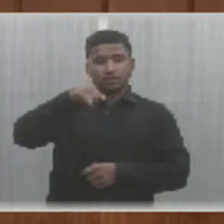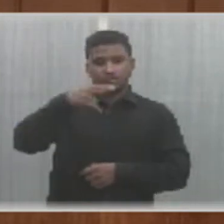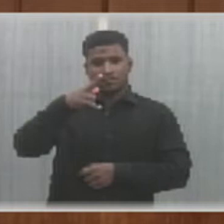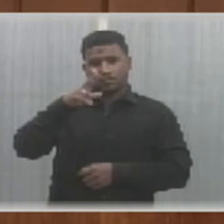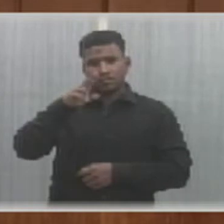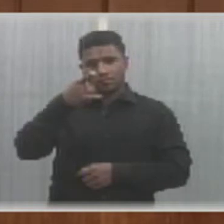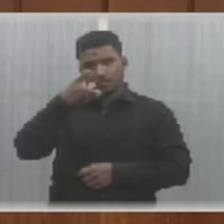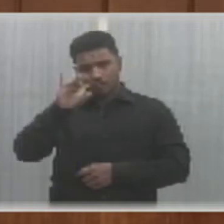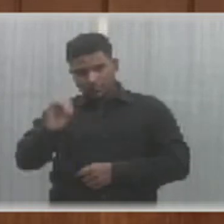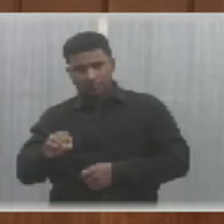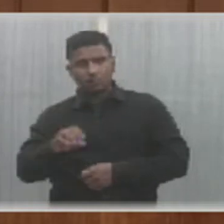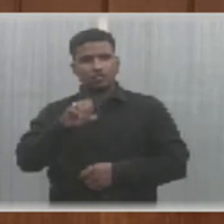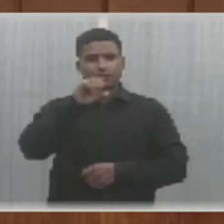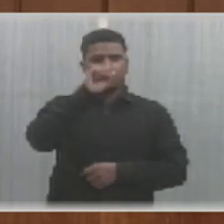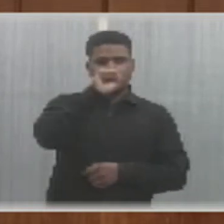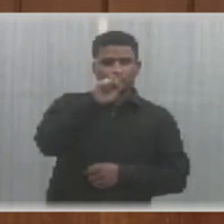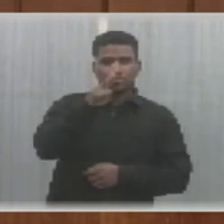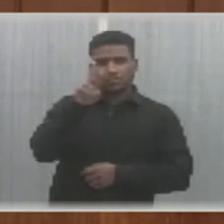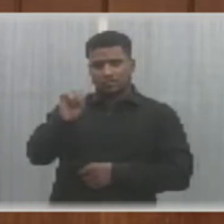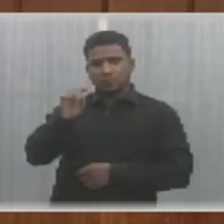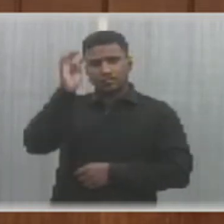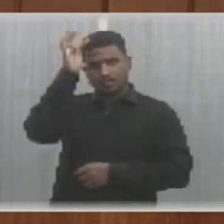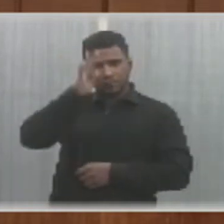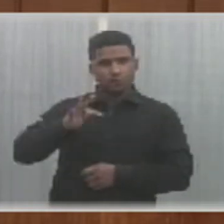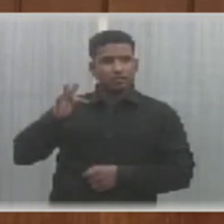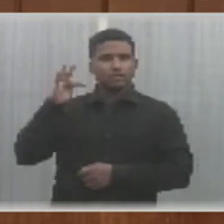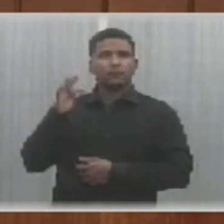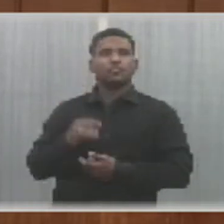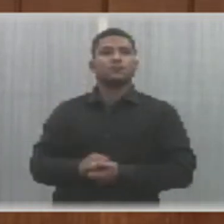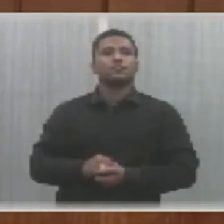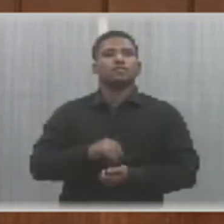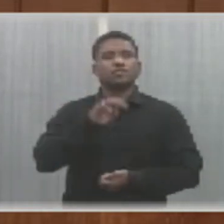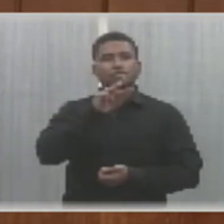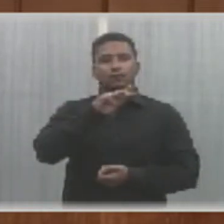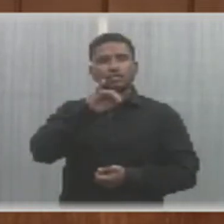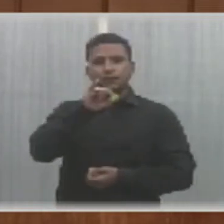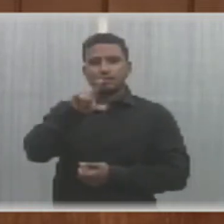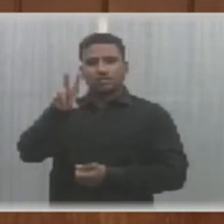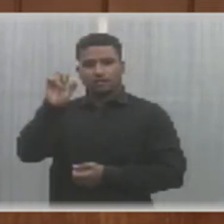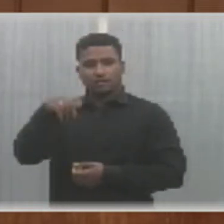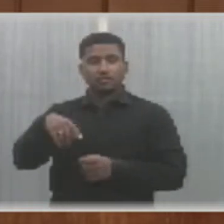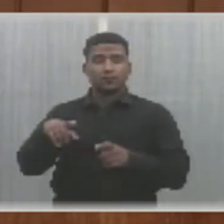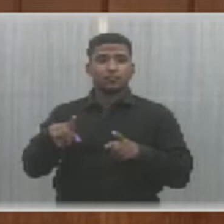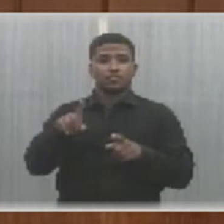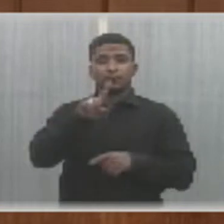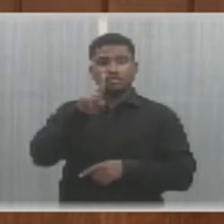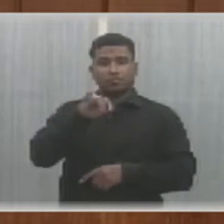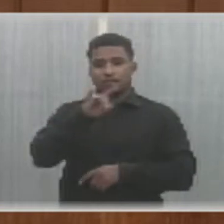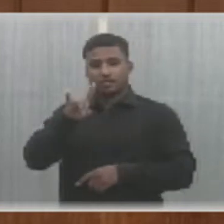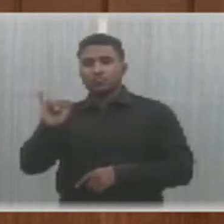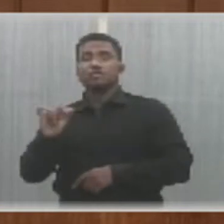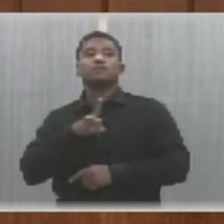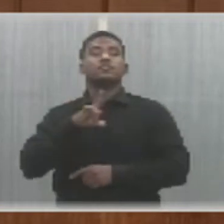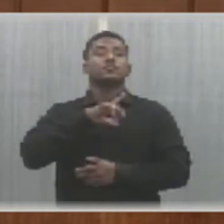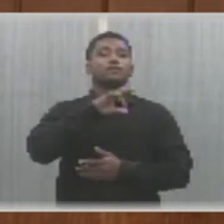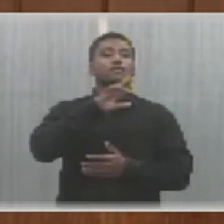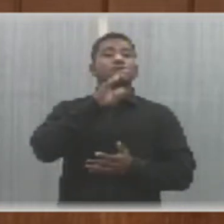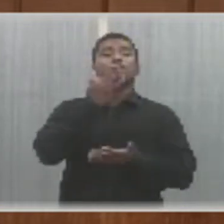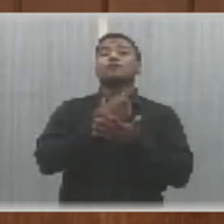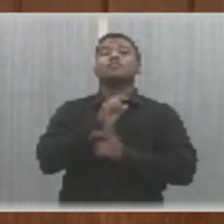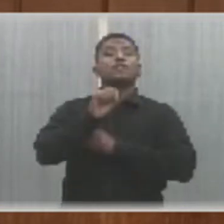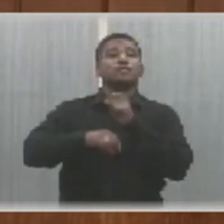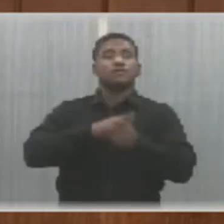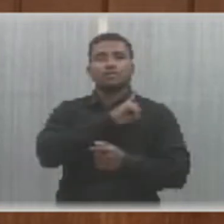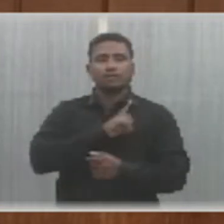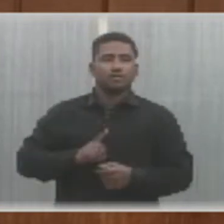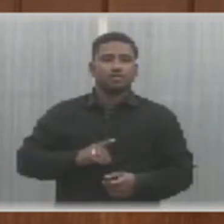Verde, Cevair Erolalho, Tereza Brita, Wilson Brandão, Iziza Cavalho, e justificadas as ausências dos senhores deputados,